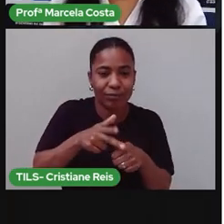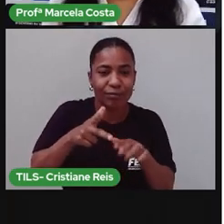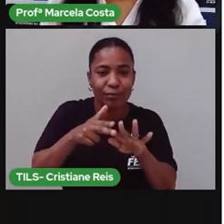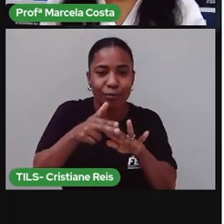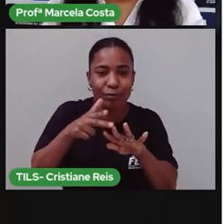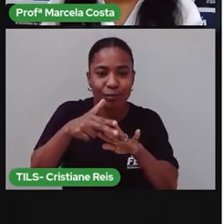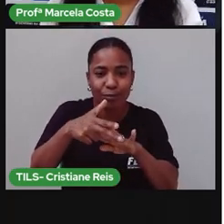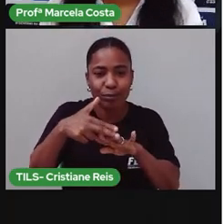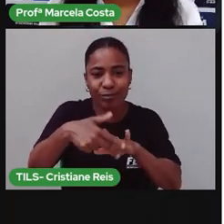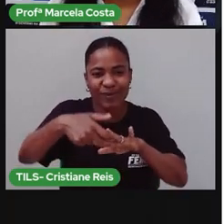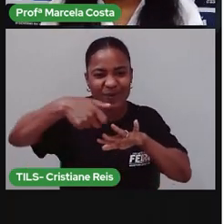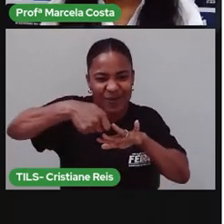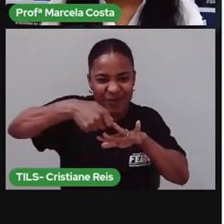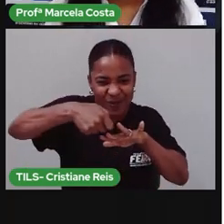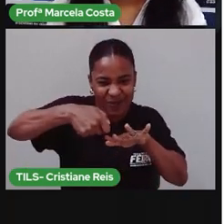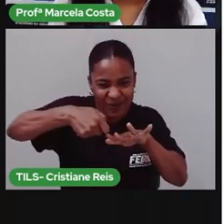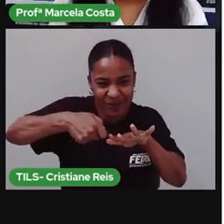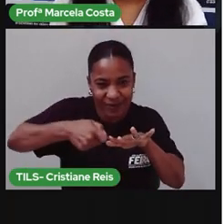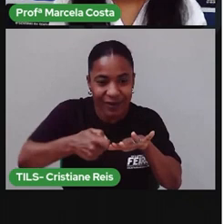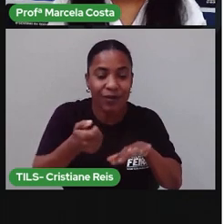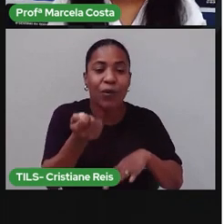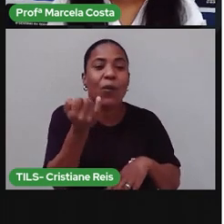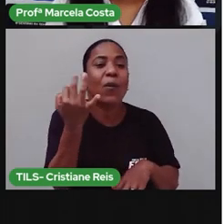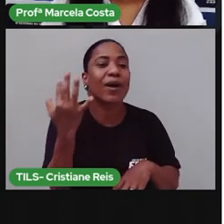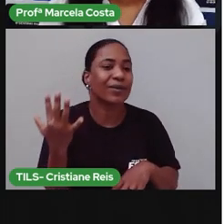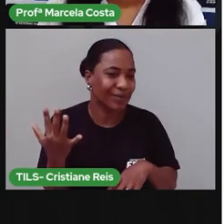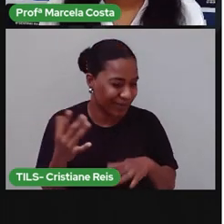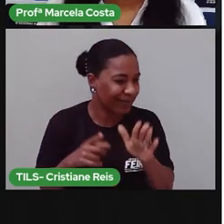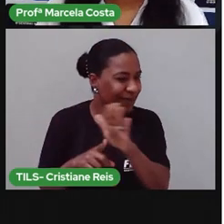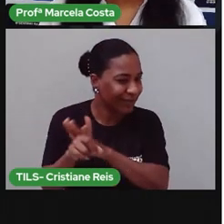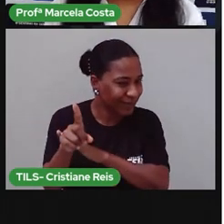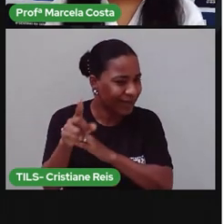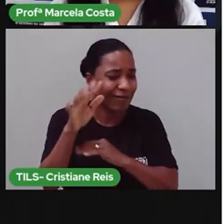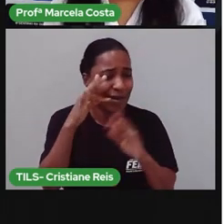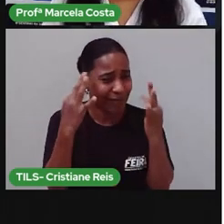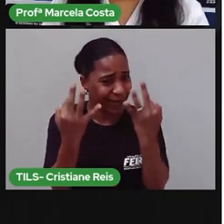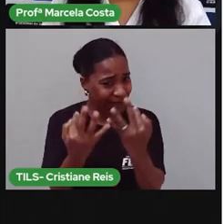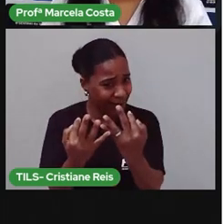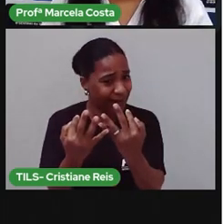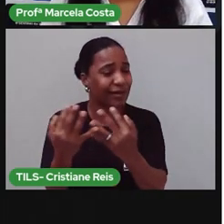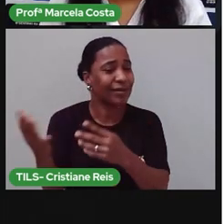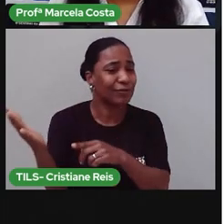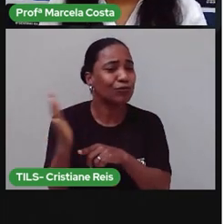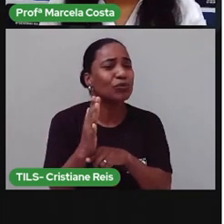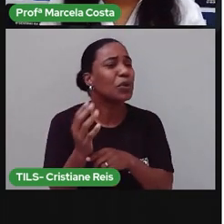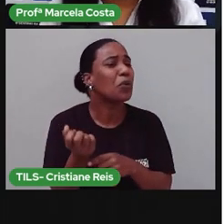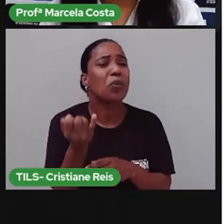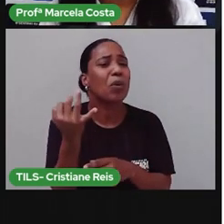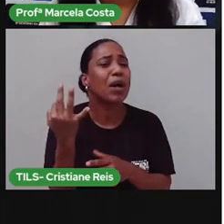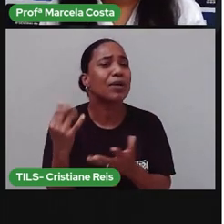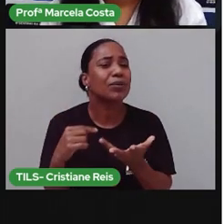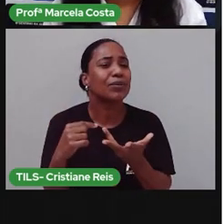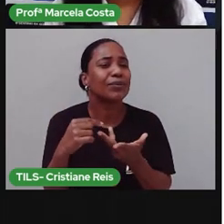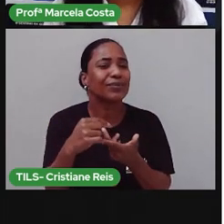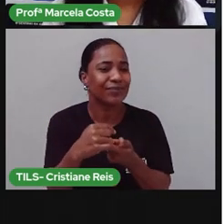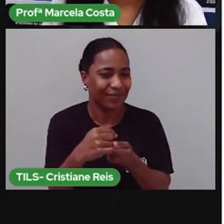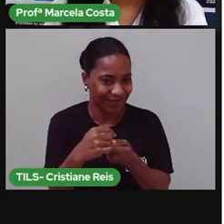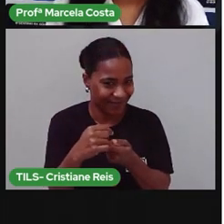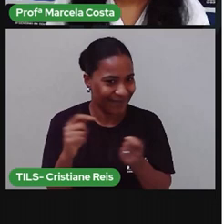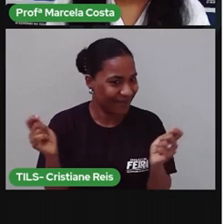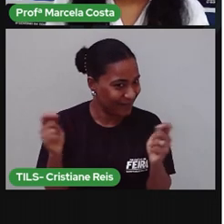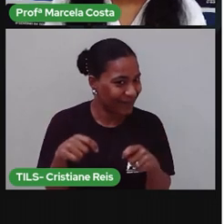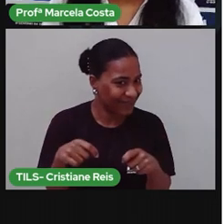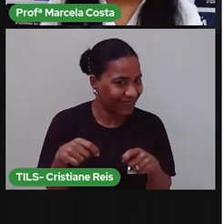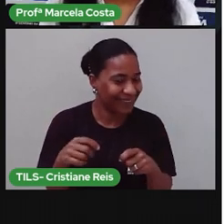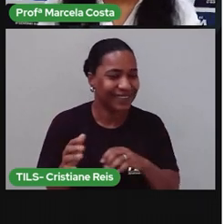familiar, vai interagindo, tá? Agora a gente tem uma atividade complementar. Uma outra